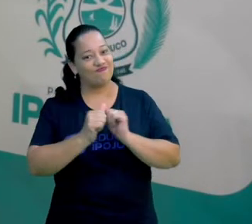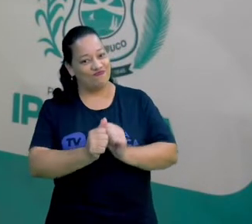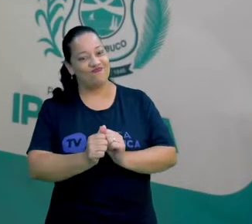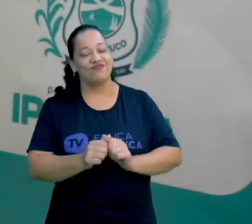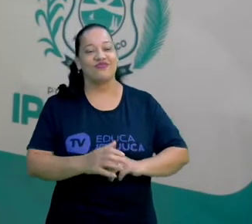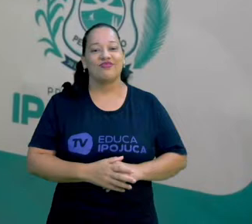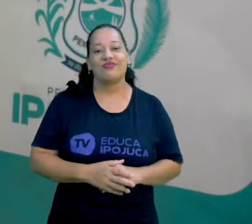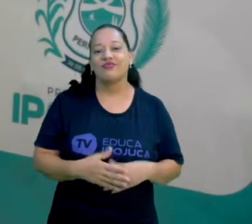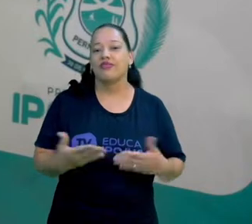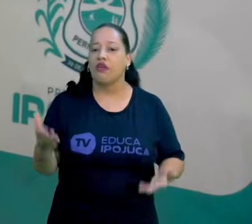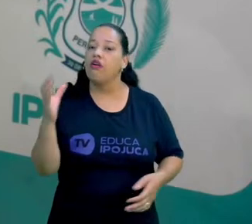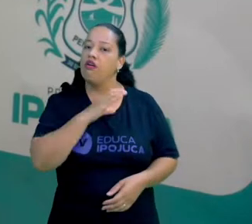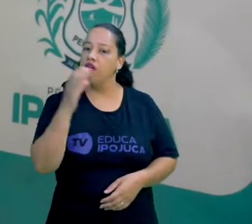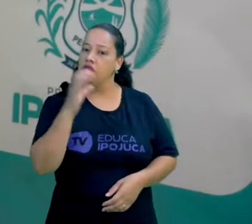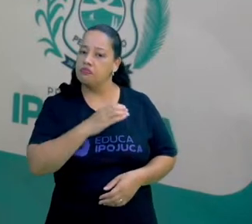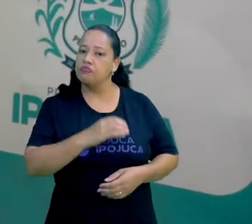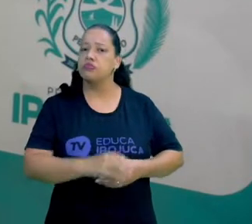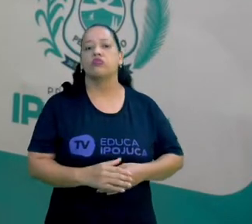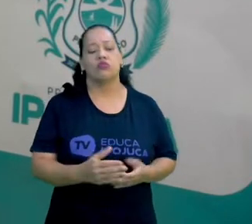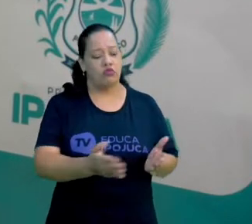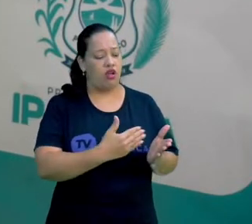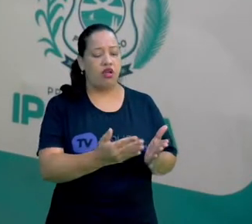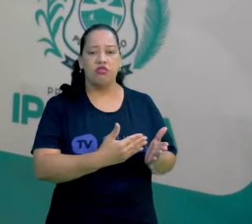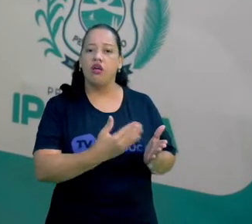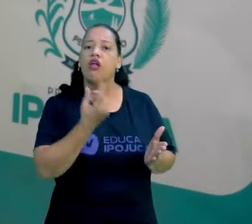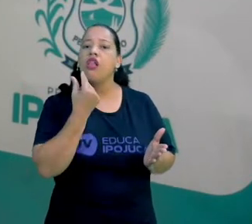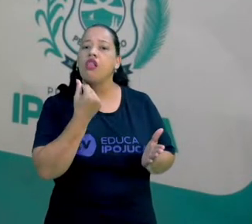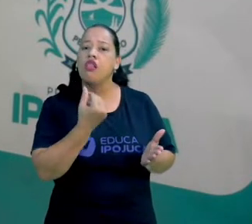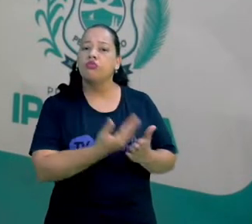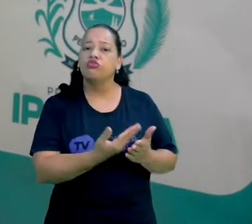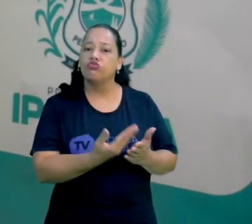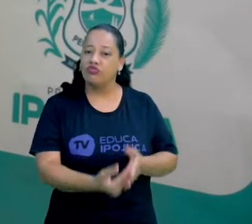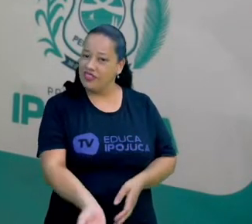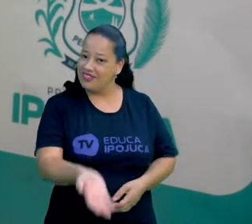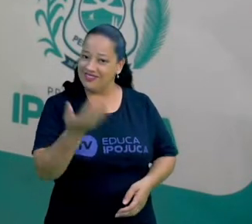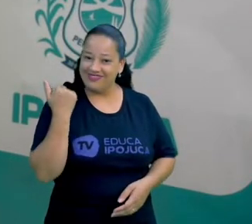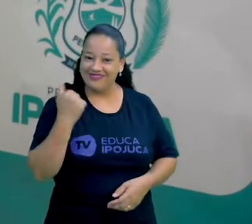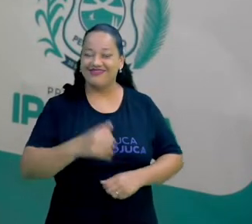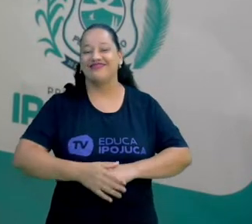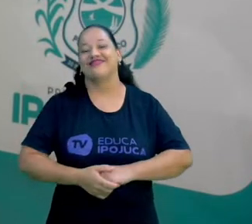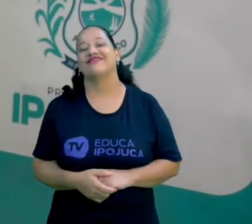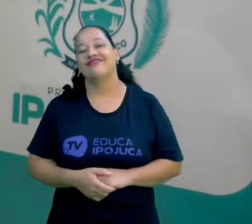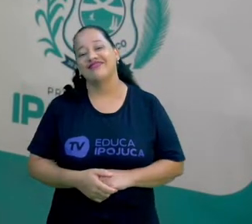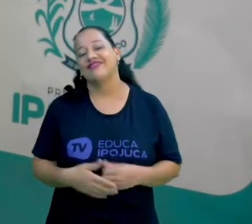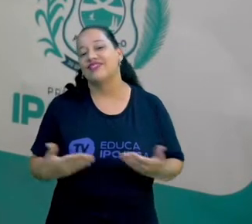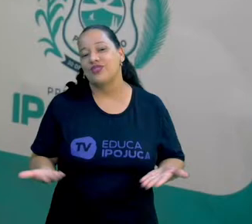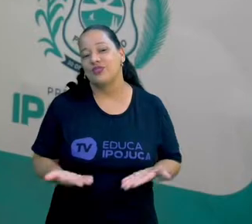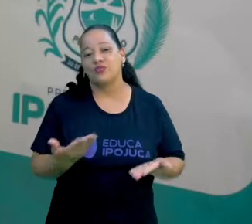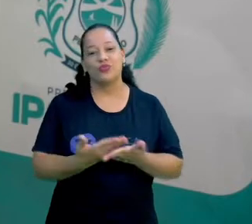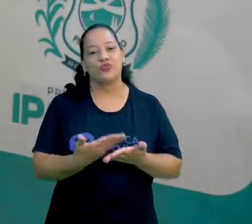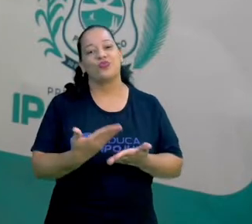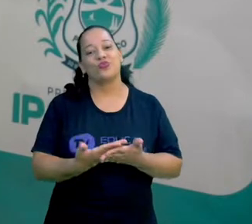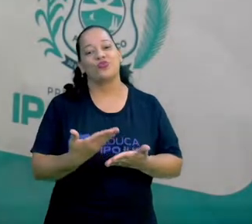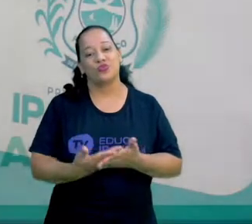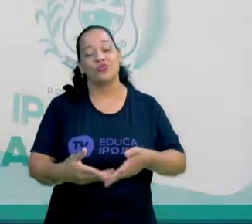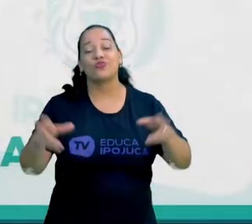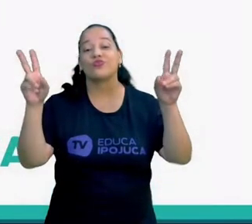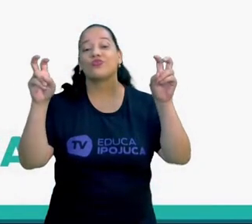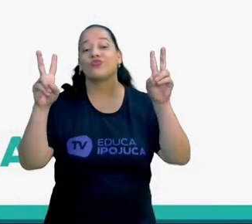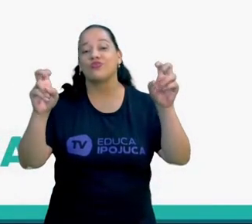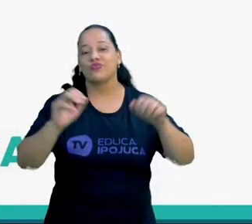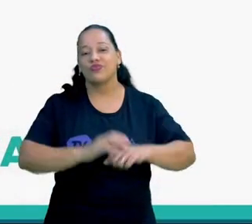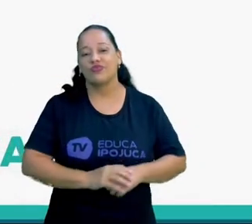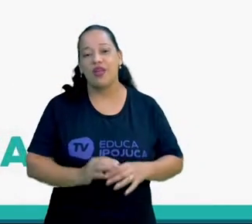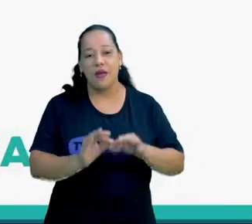aulas. Não perca tempo, pegue o caderno, o lápis e vamos estudar. A aula de hoje é sobre